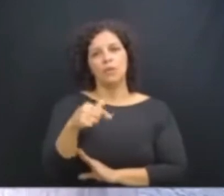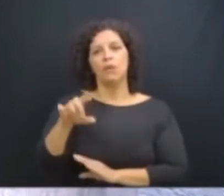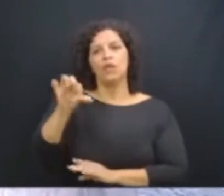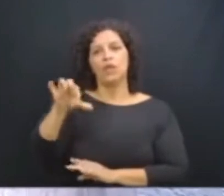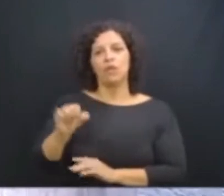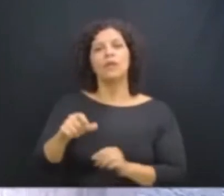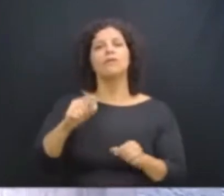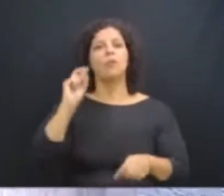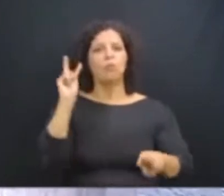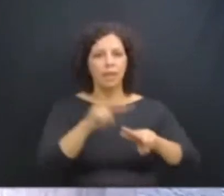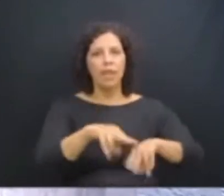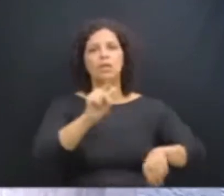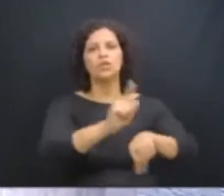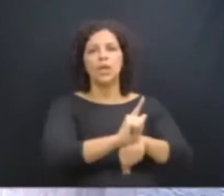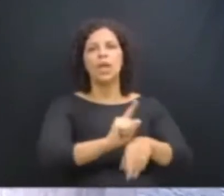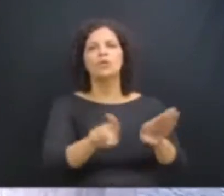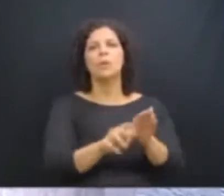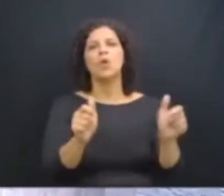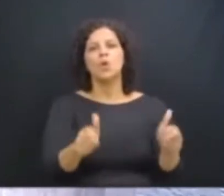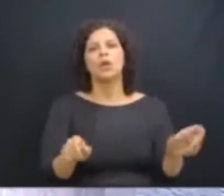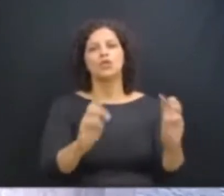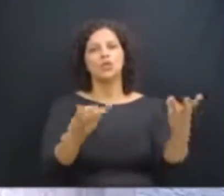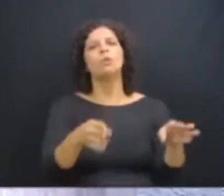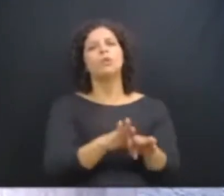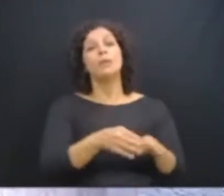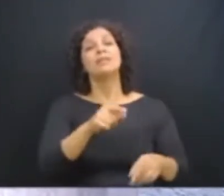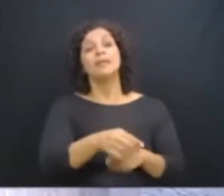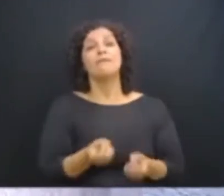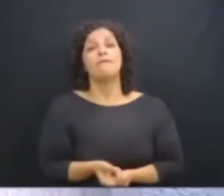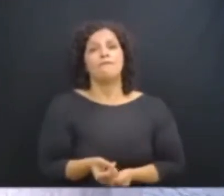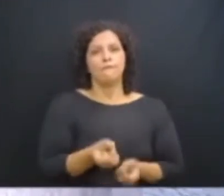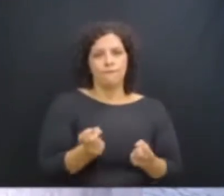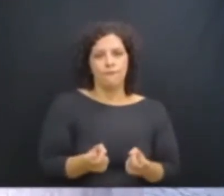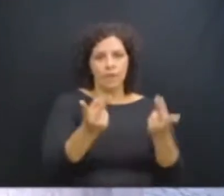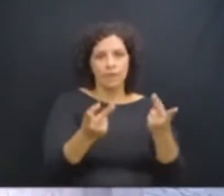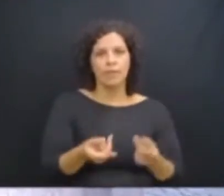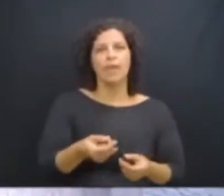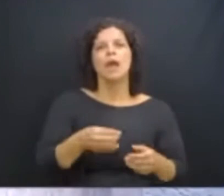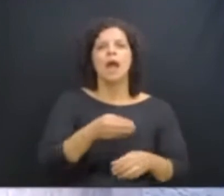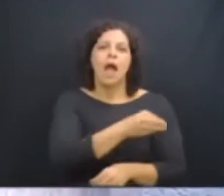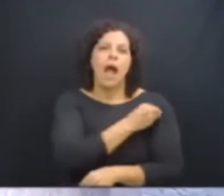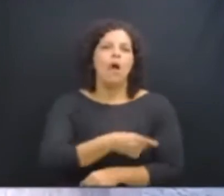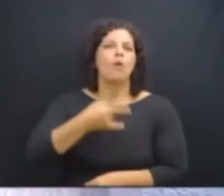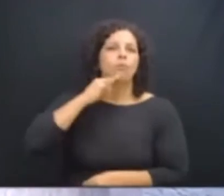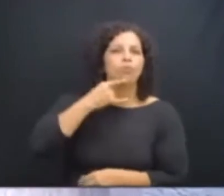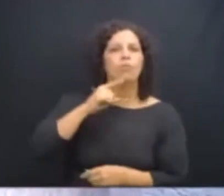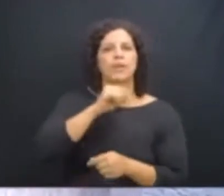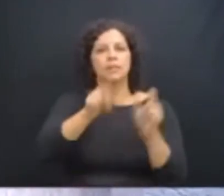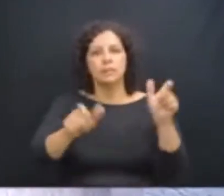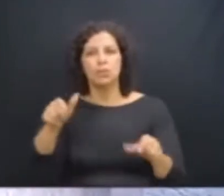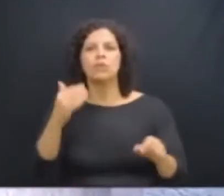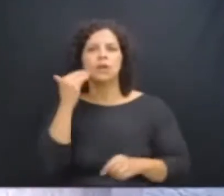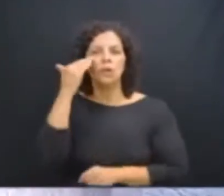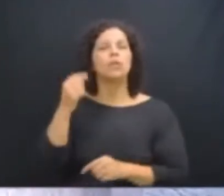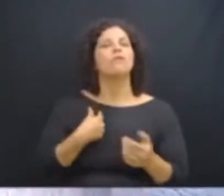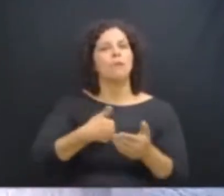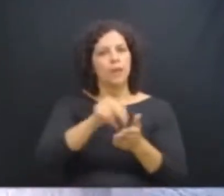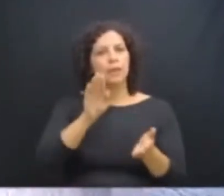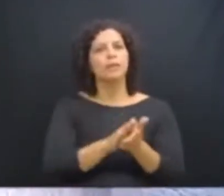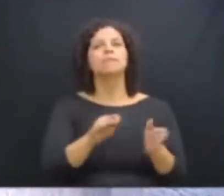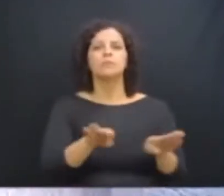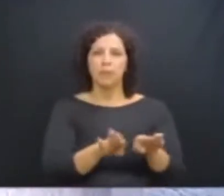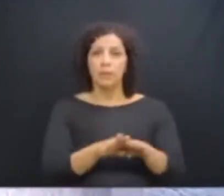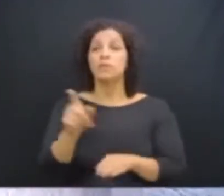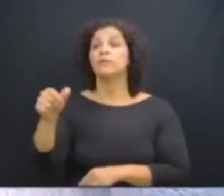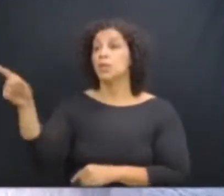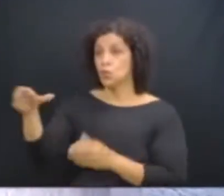prender o gerente da casa também, se tiverem alcoolizados, se tiverem crianças alcoolizadas. Peço aos deputados evangélicos também,